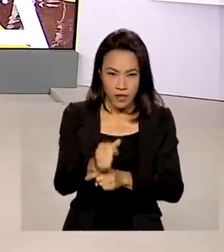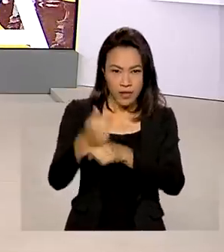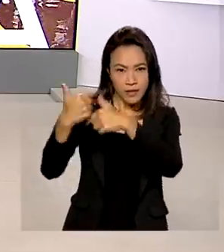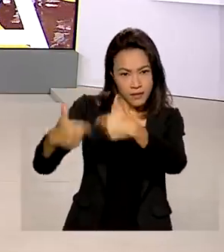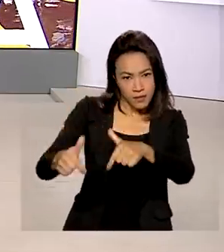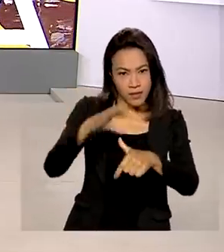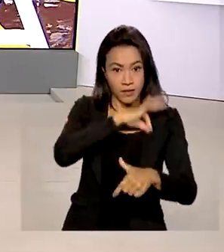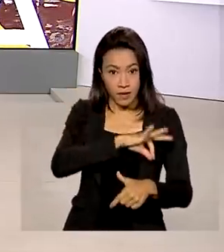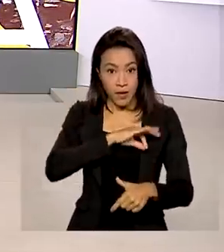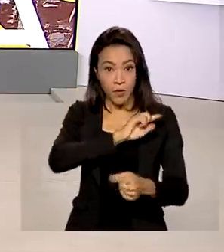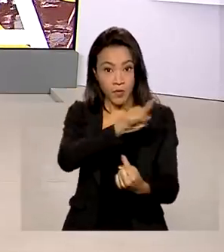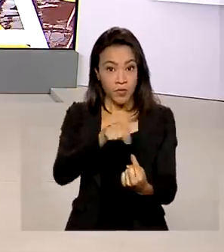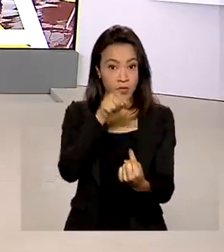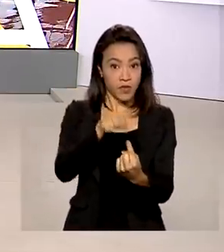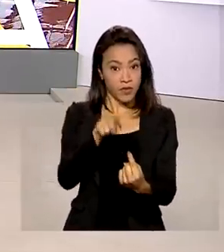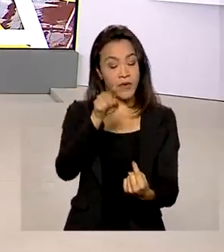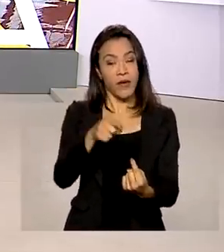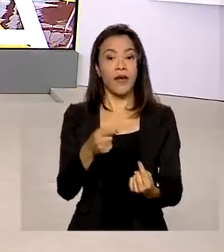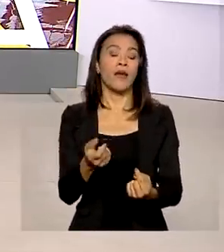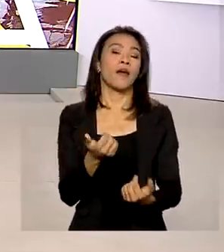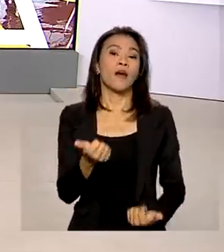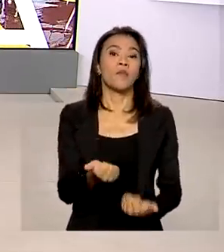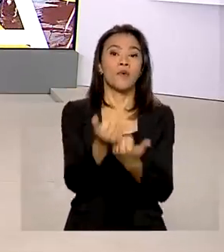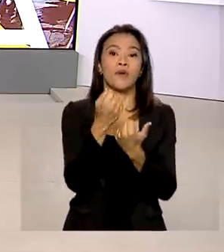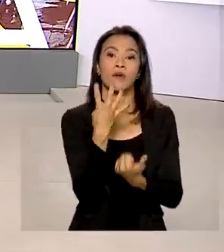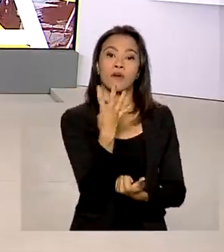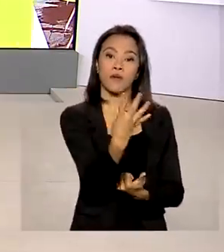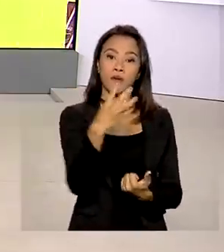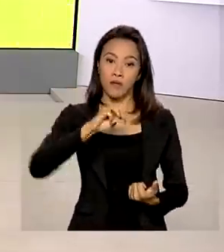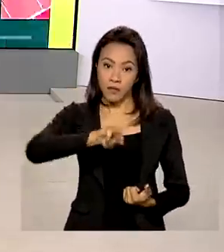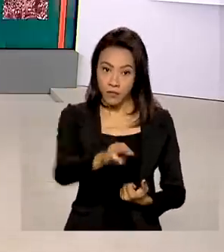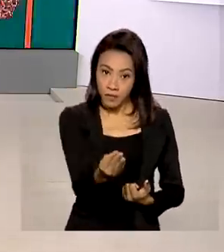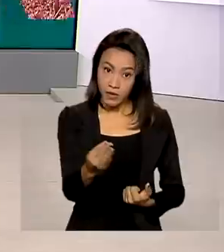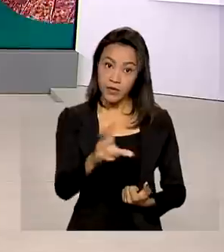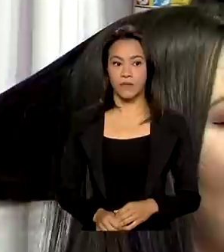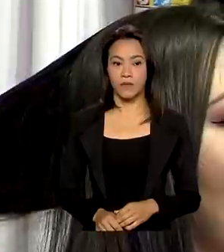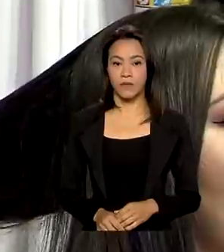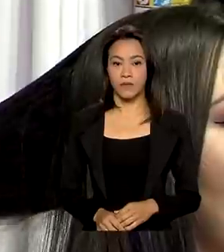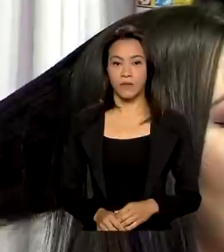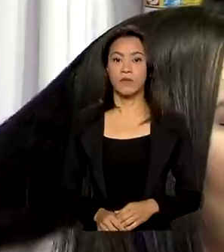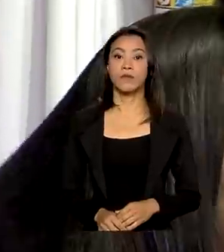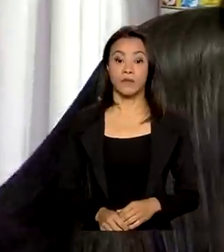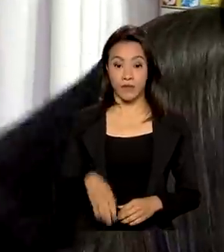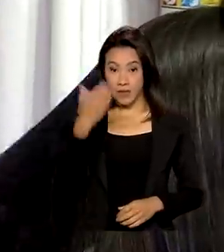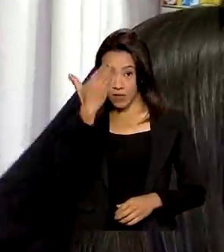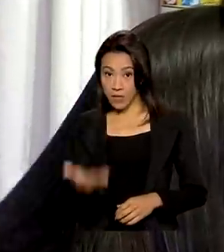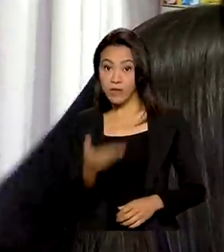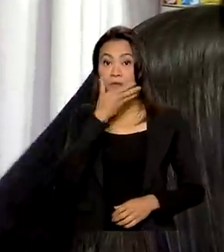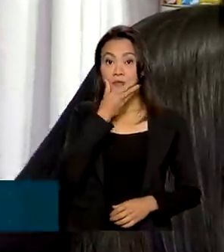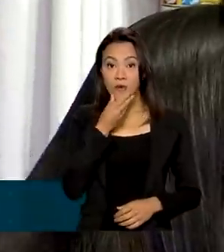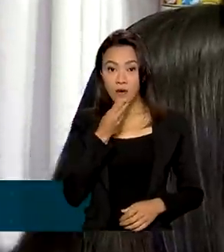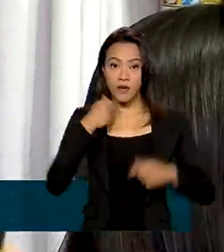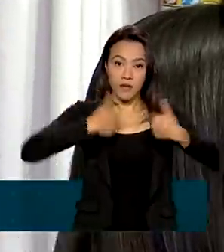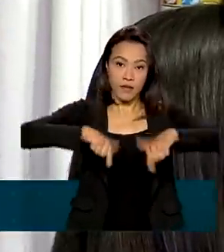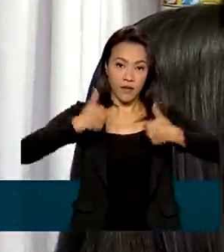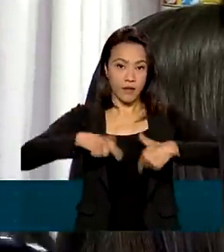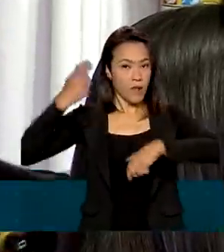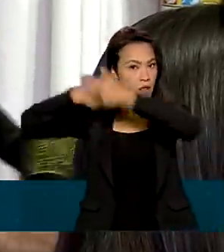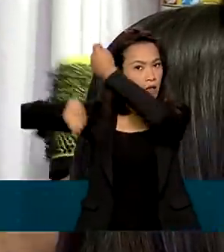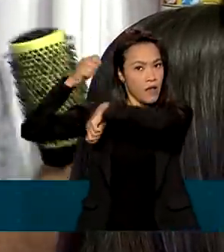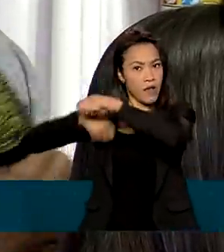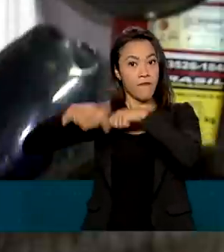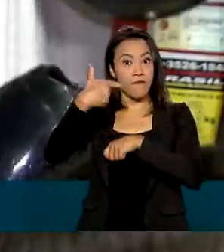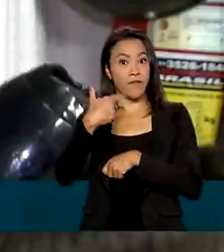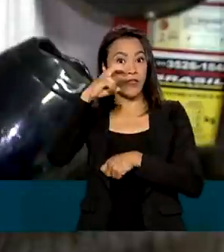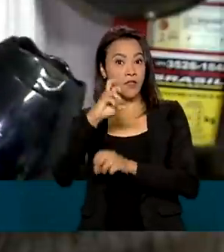expectativa é atender 4 milhões e meio de empreendedores. O Wellington trabalha como cabeleireiro há 25